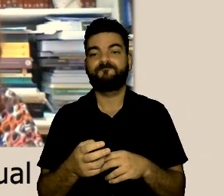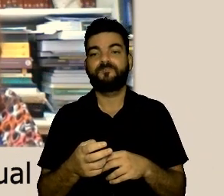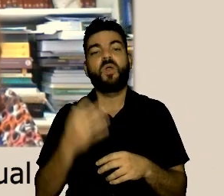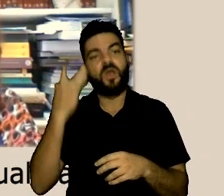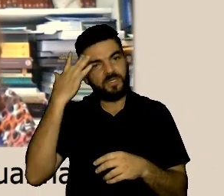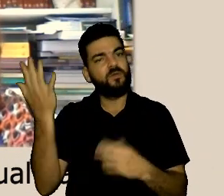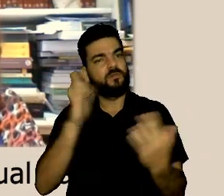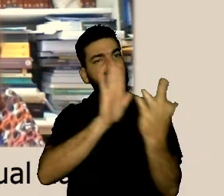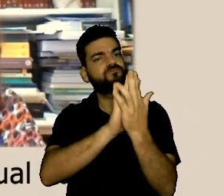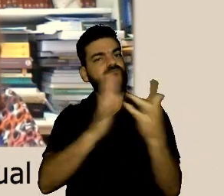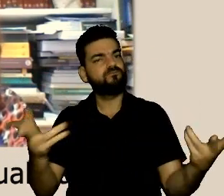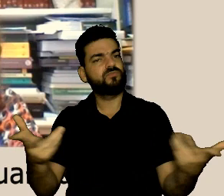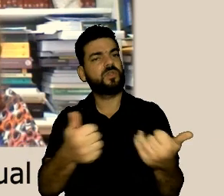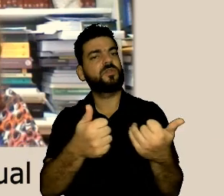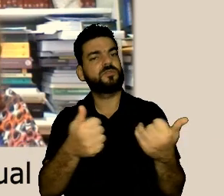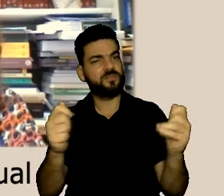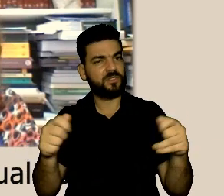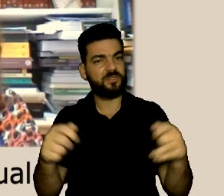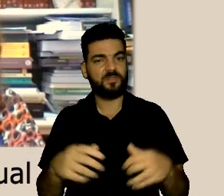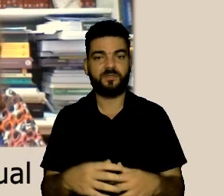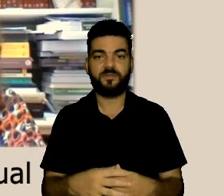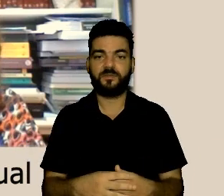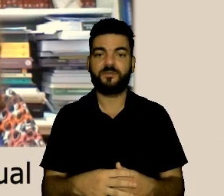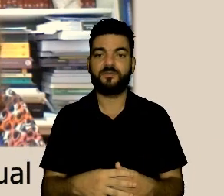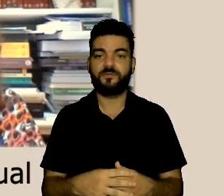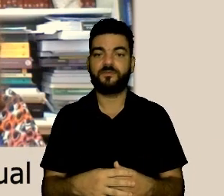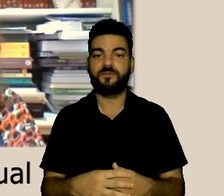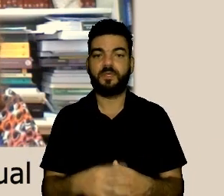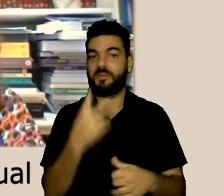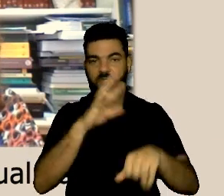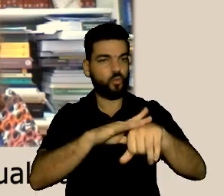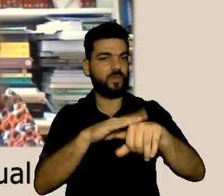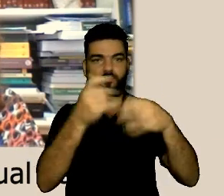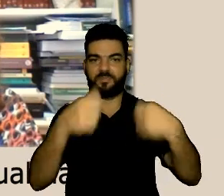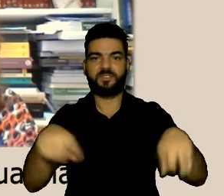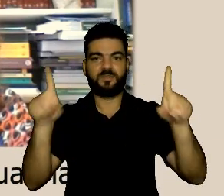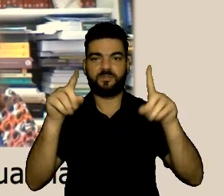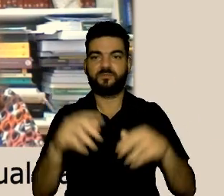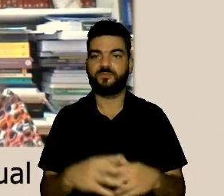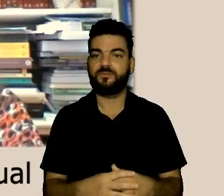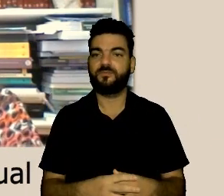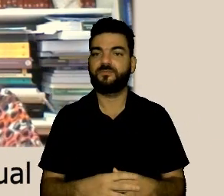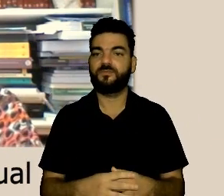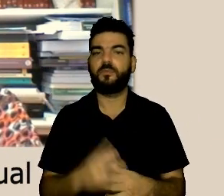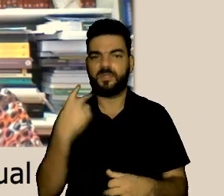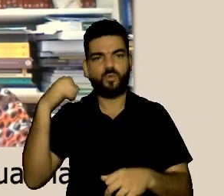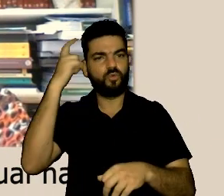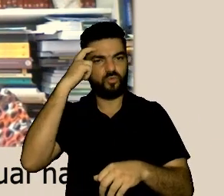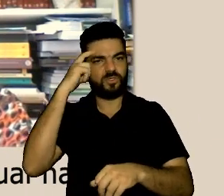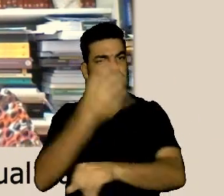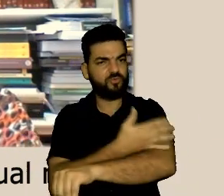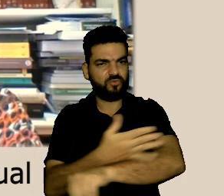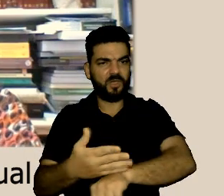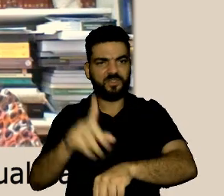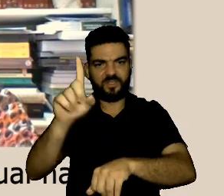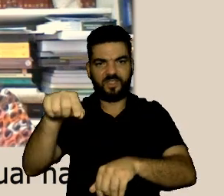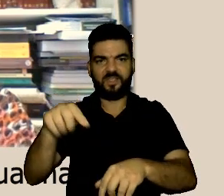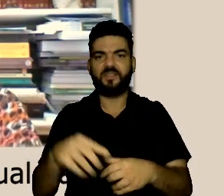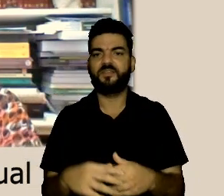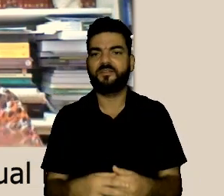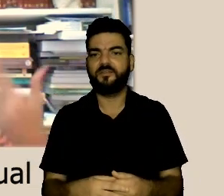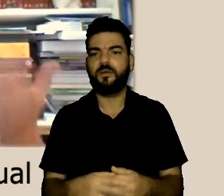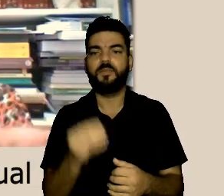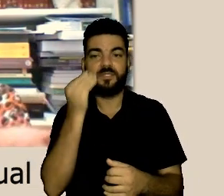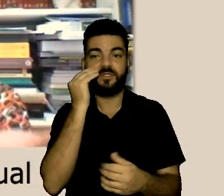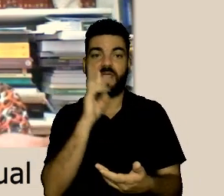eu acho que daí a gente está nessa nesse atendimento primário né que não precisa adoecer